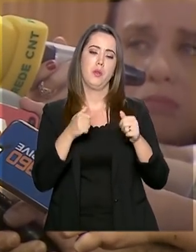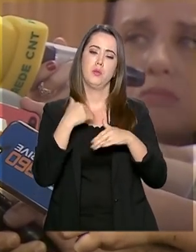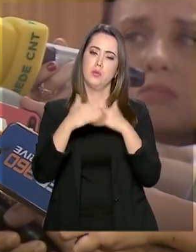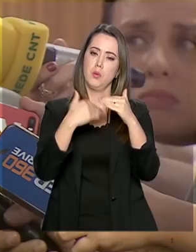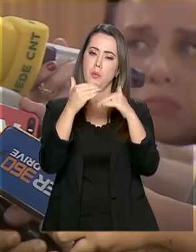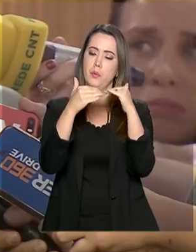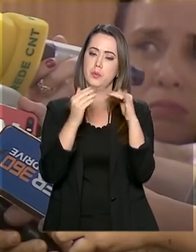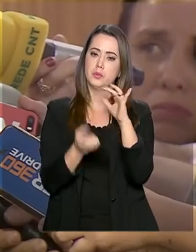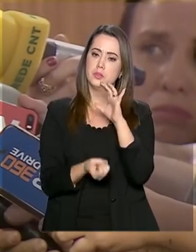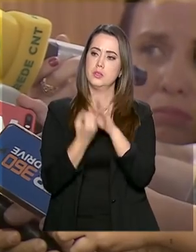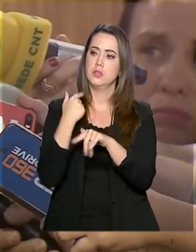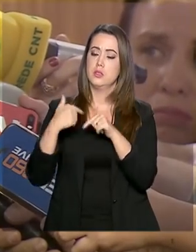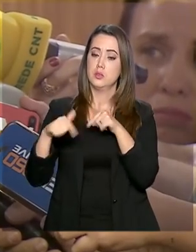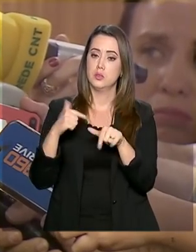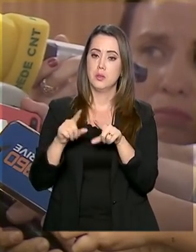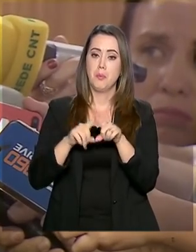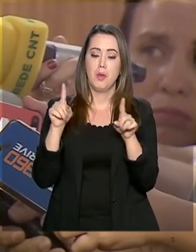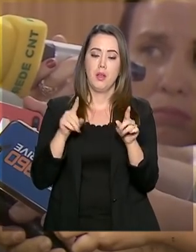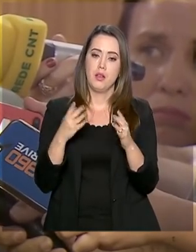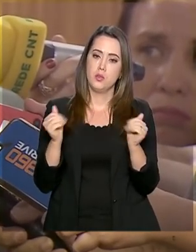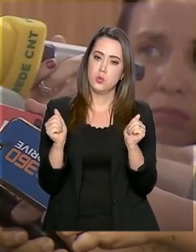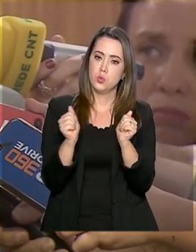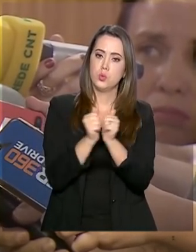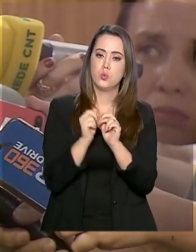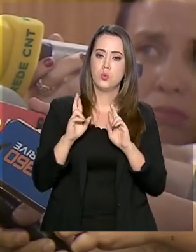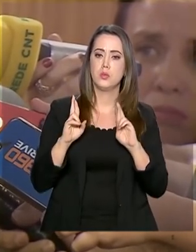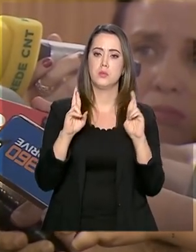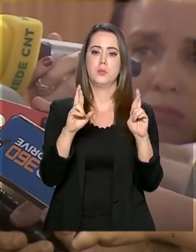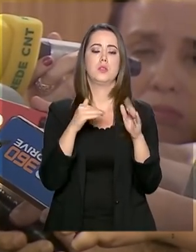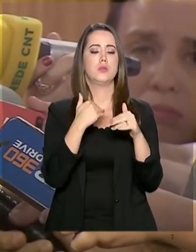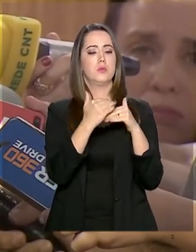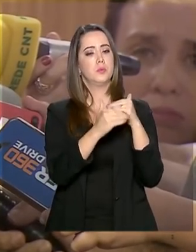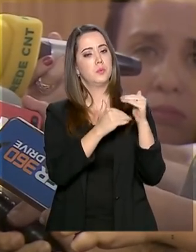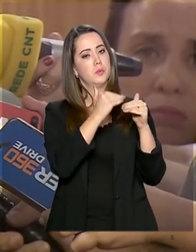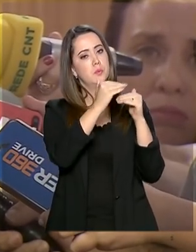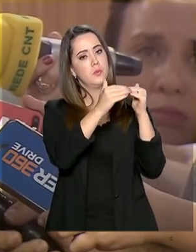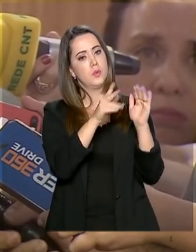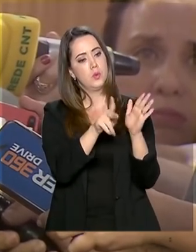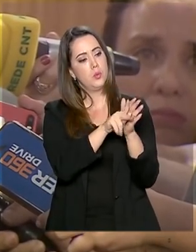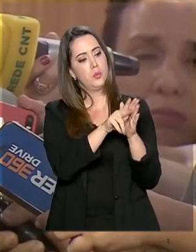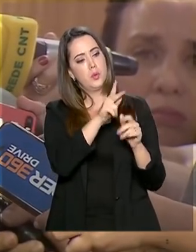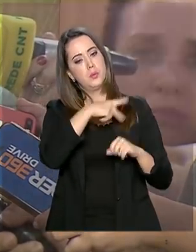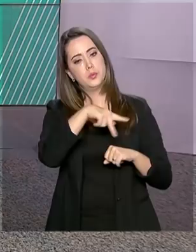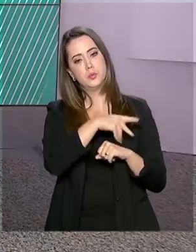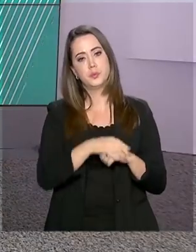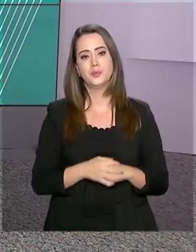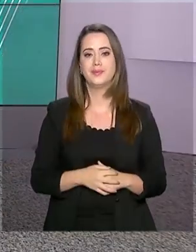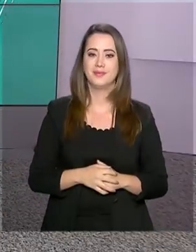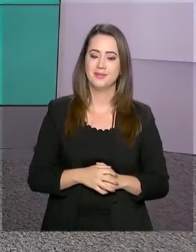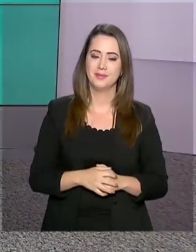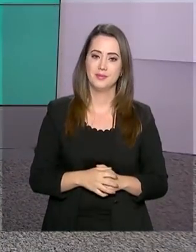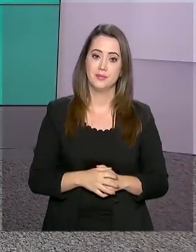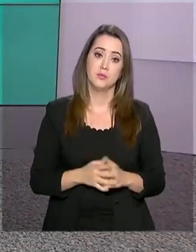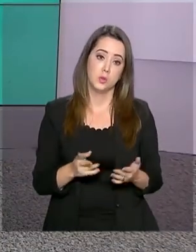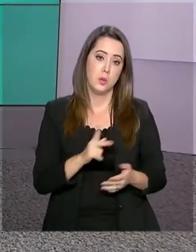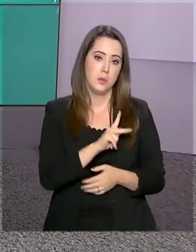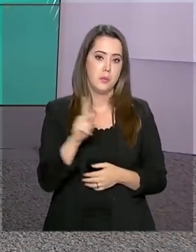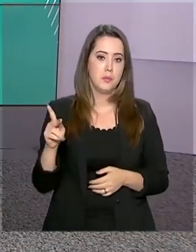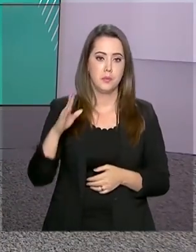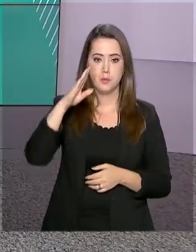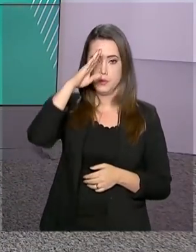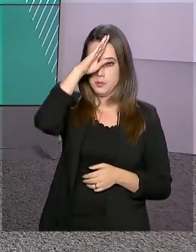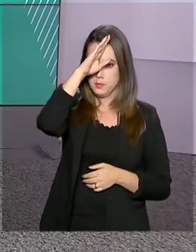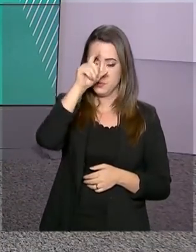crescimento do emprego, mas em linha com as expectativas de crescimento do próprio país. E o presidente Jair